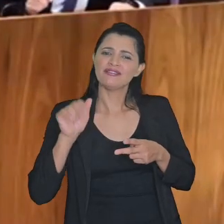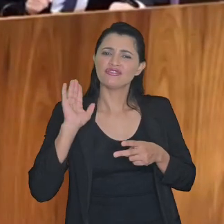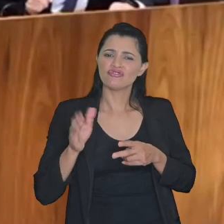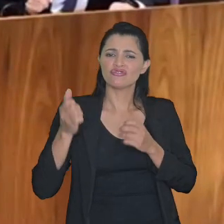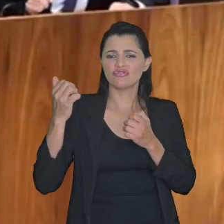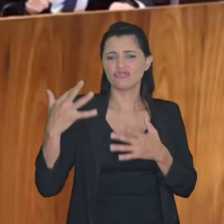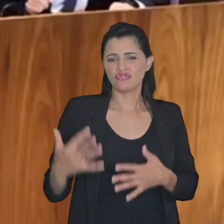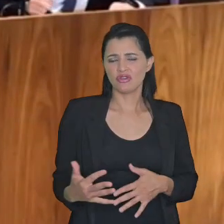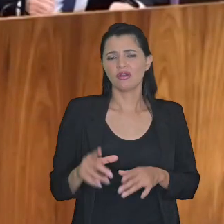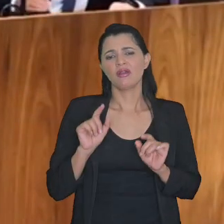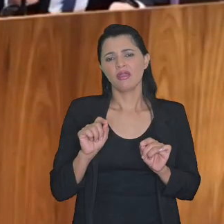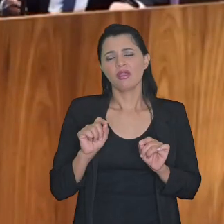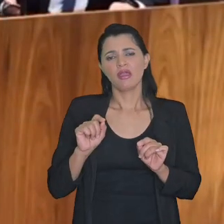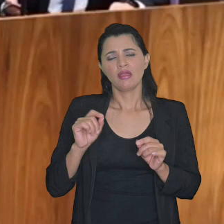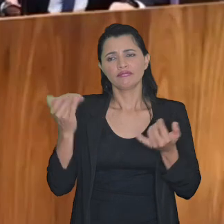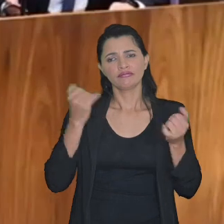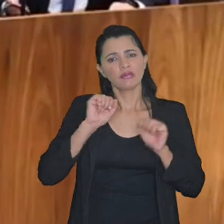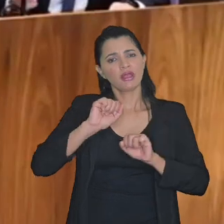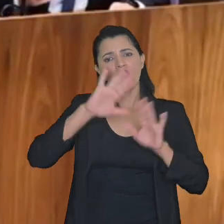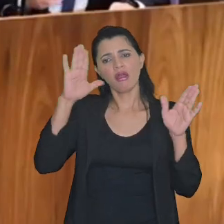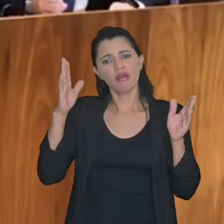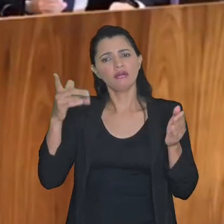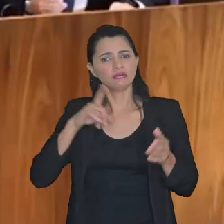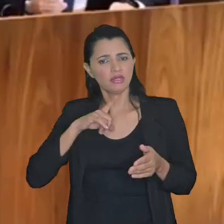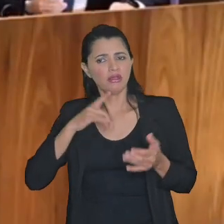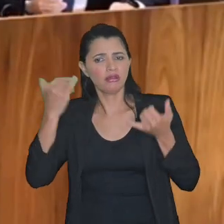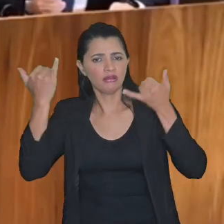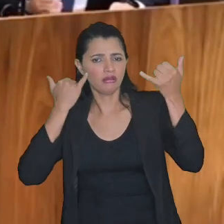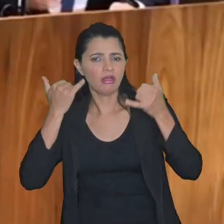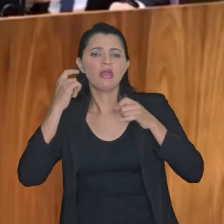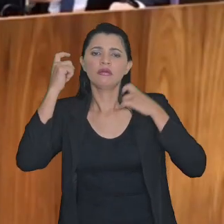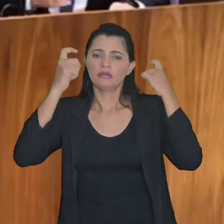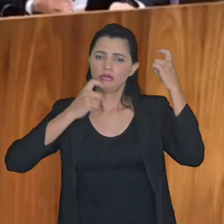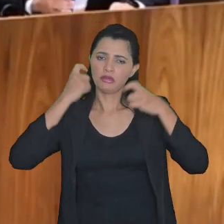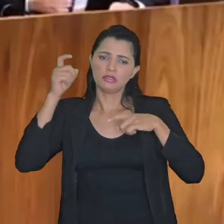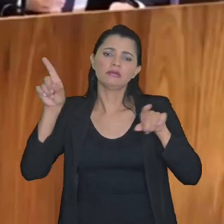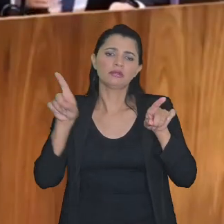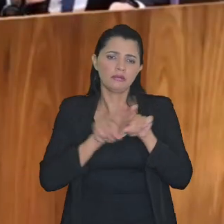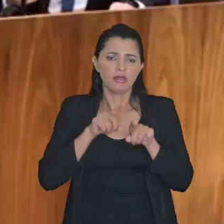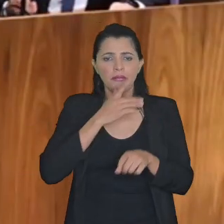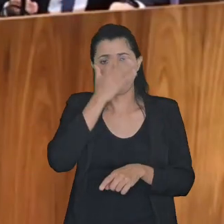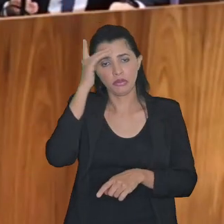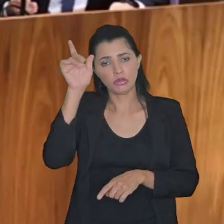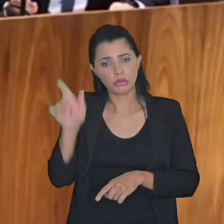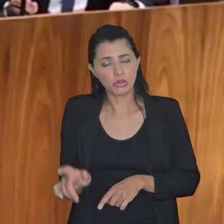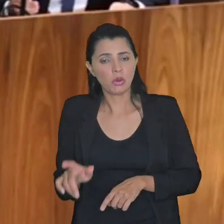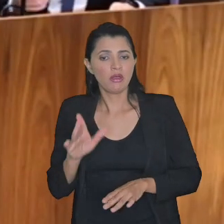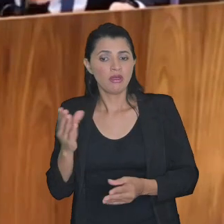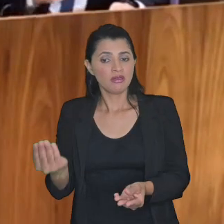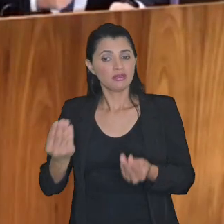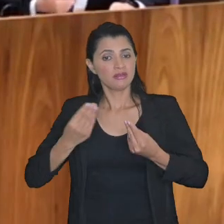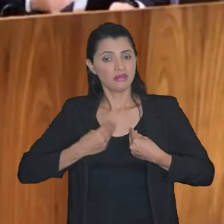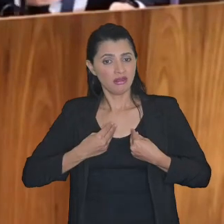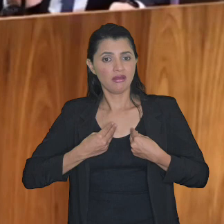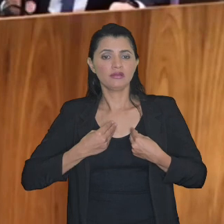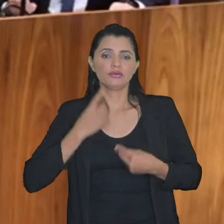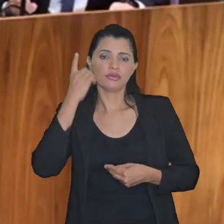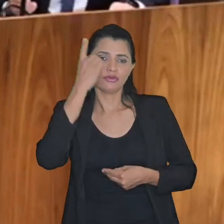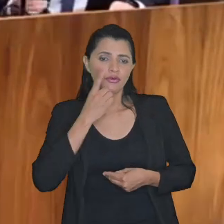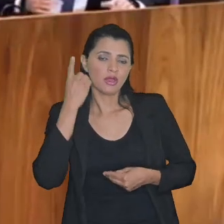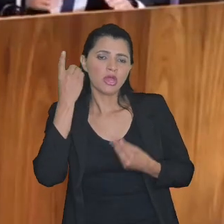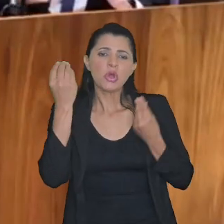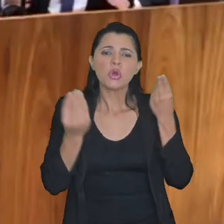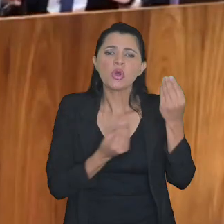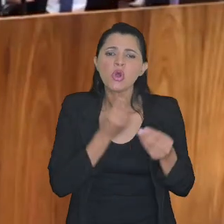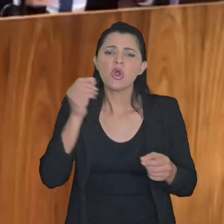torcendo a questão da transparência que essa também é uma preocupação que de alguma maneira os contribuintes trazem para os advogados